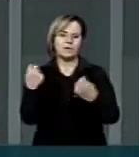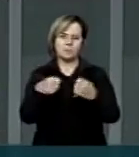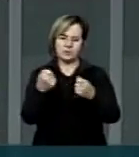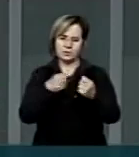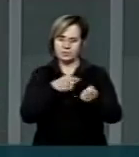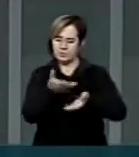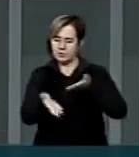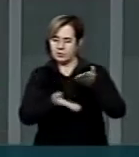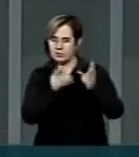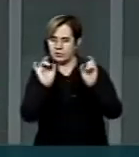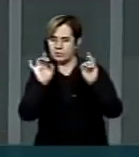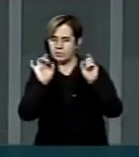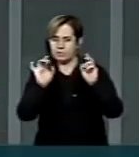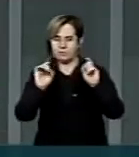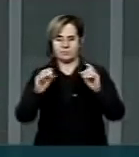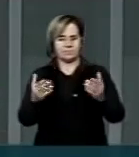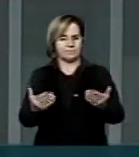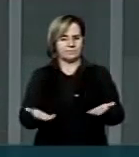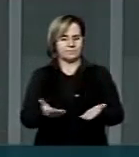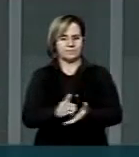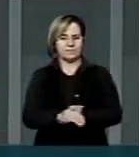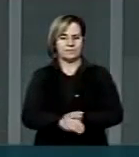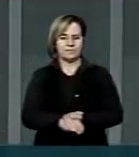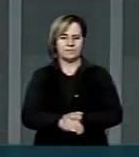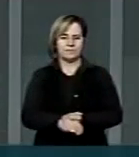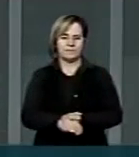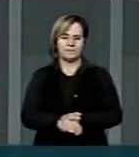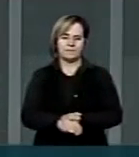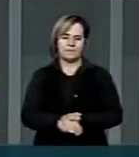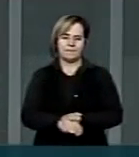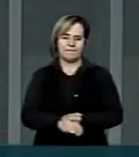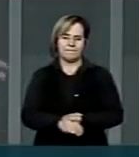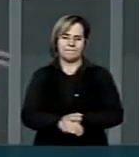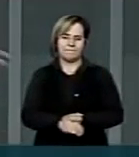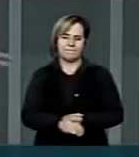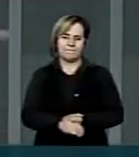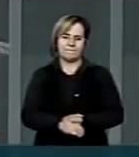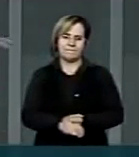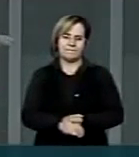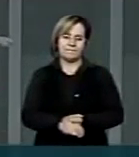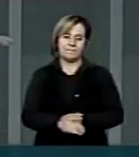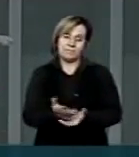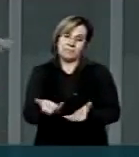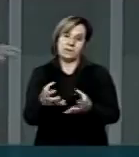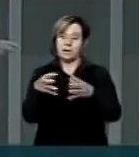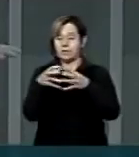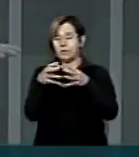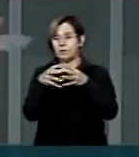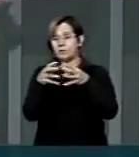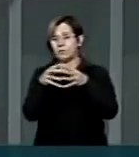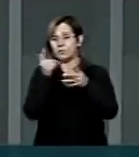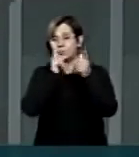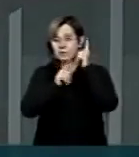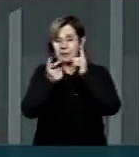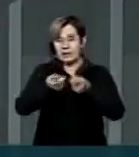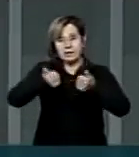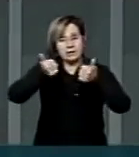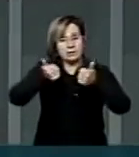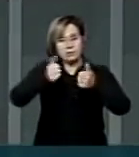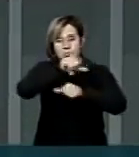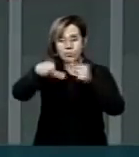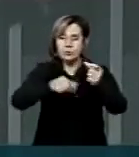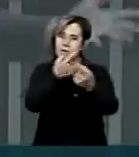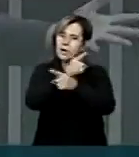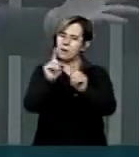ter essas escolas especiais. E o deputado Carlos, o time que está ganhando não se mexe. Ora, se as APAES fazem